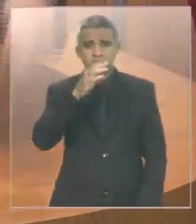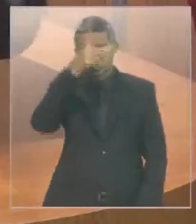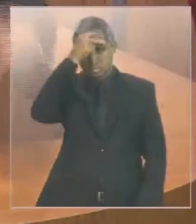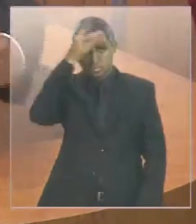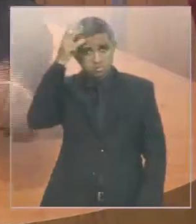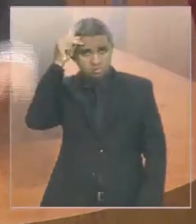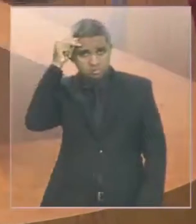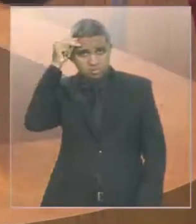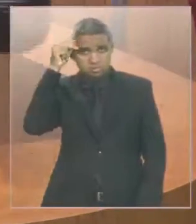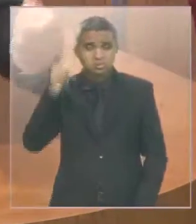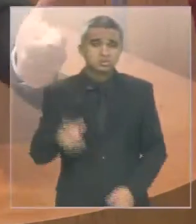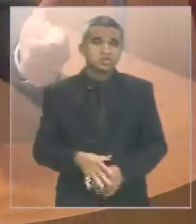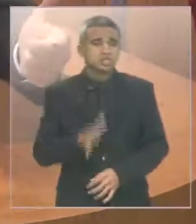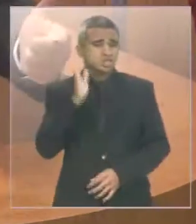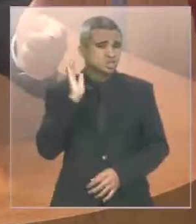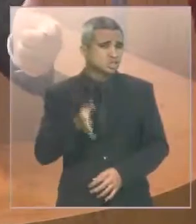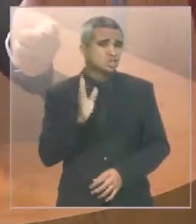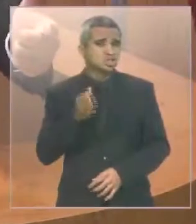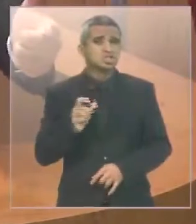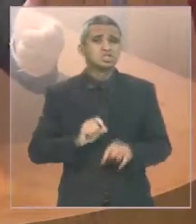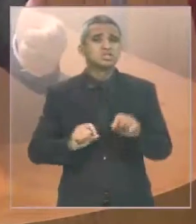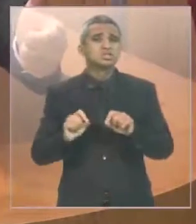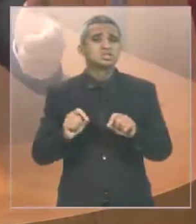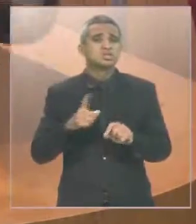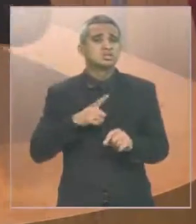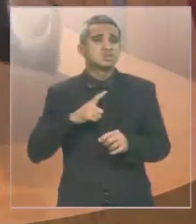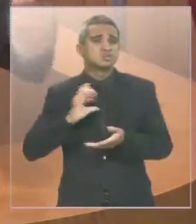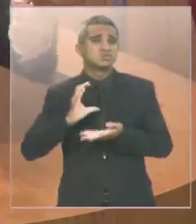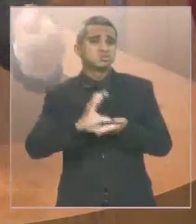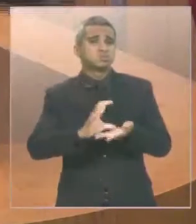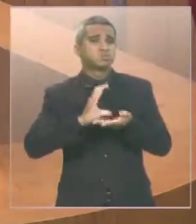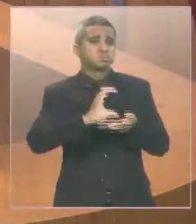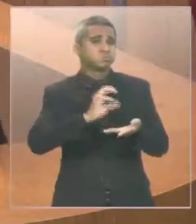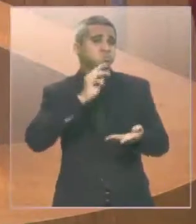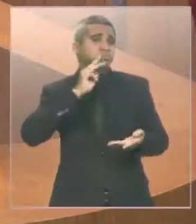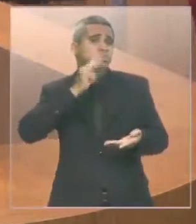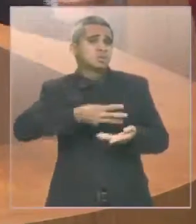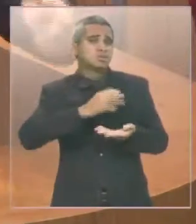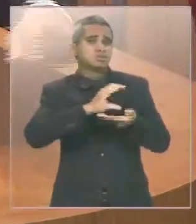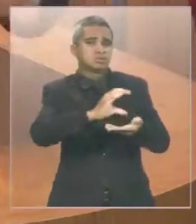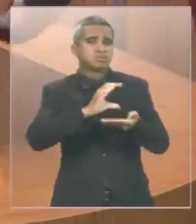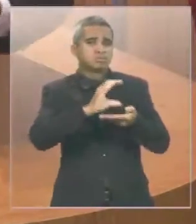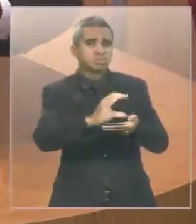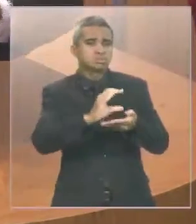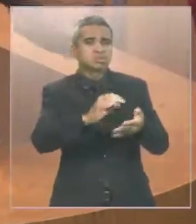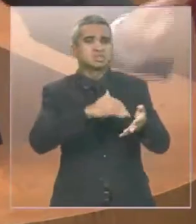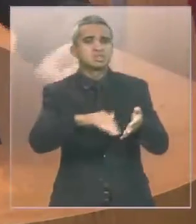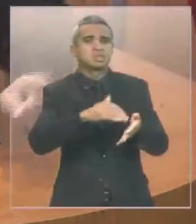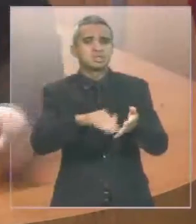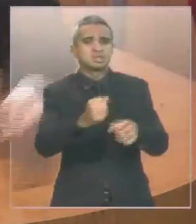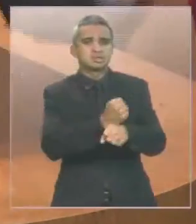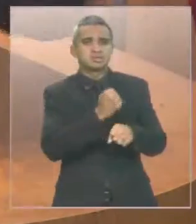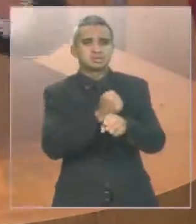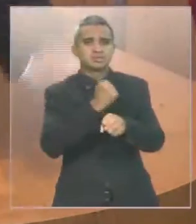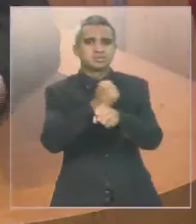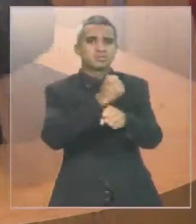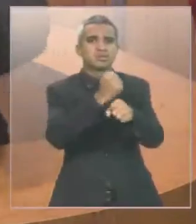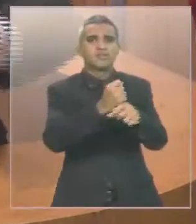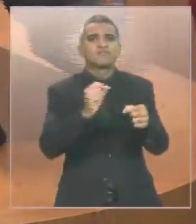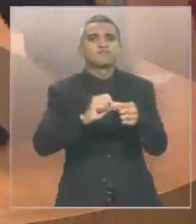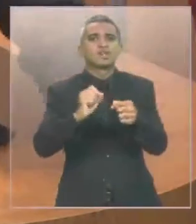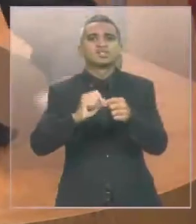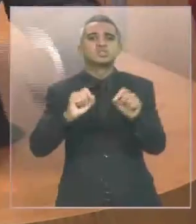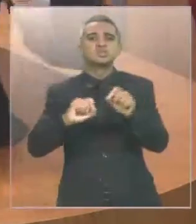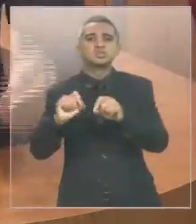que ela já recebeu milhões milhões da secretaria de obras para fazer meio fio sargento e ninguém vê